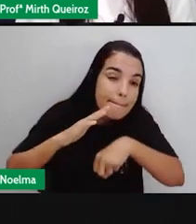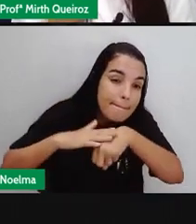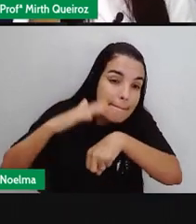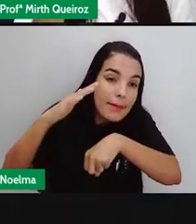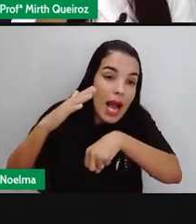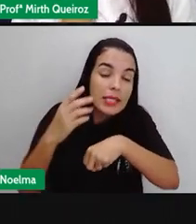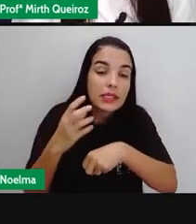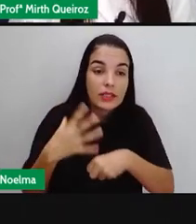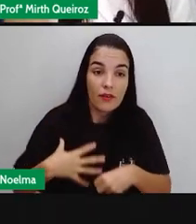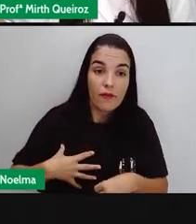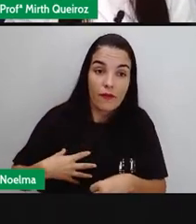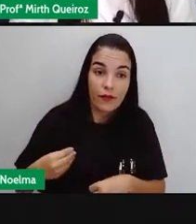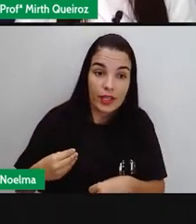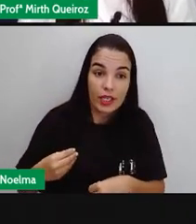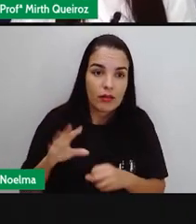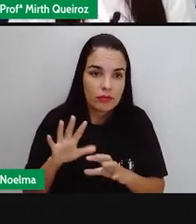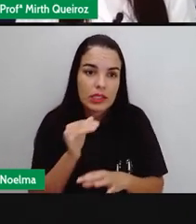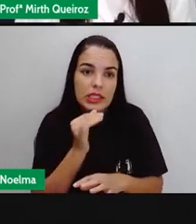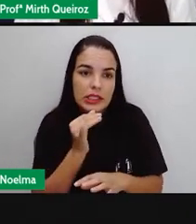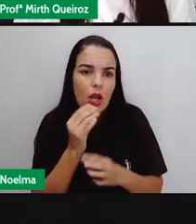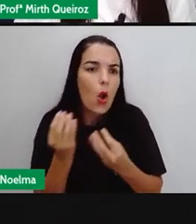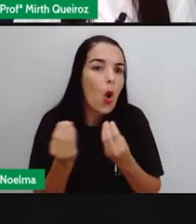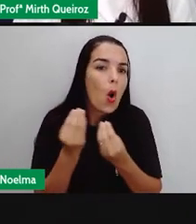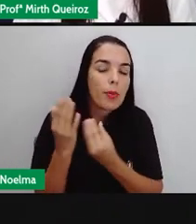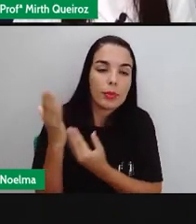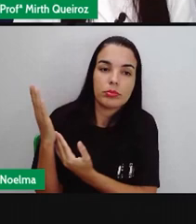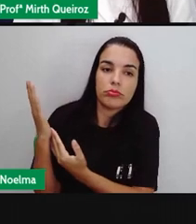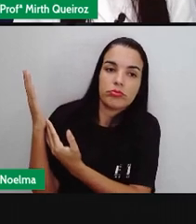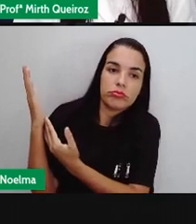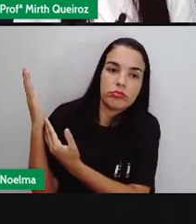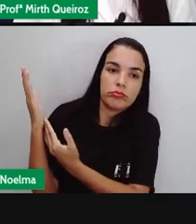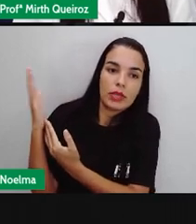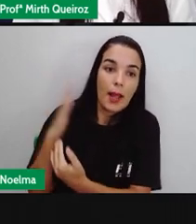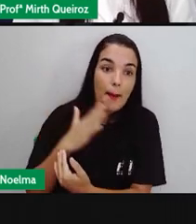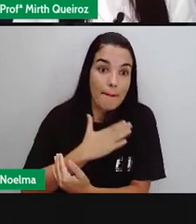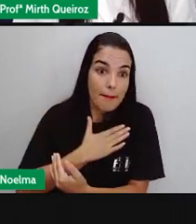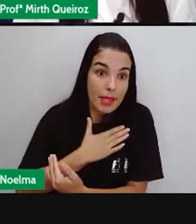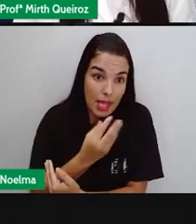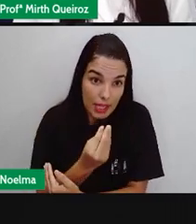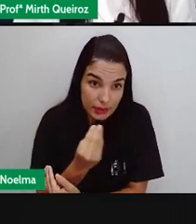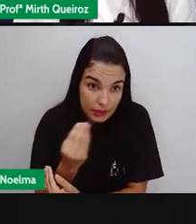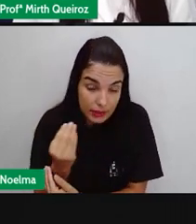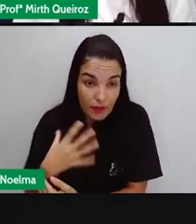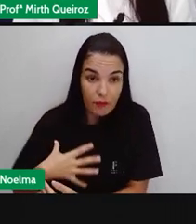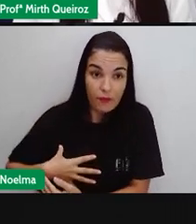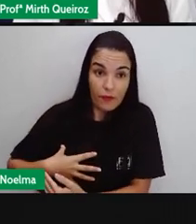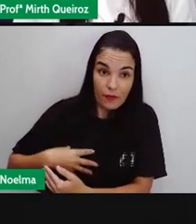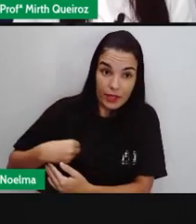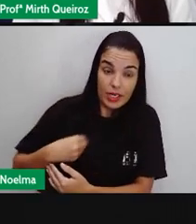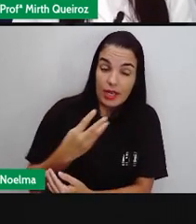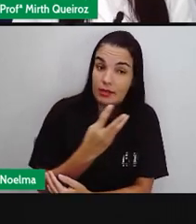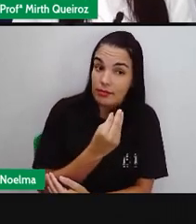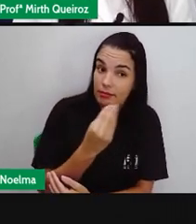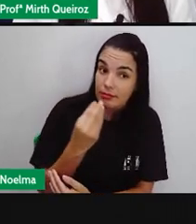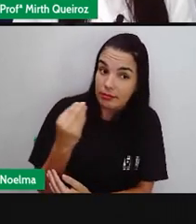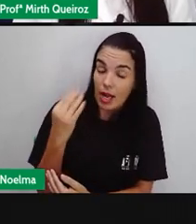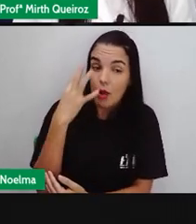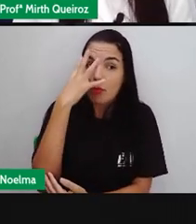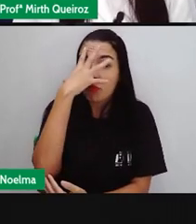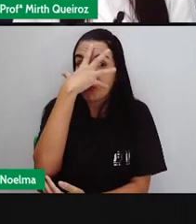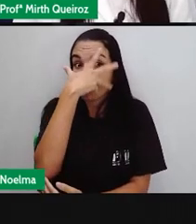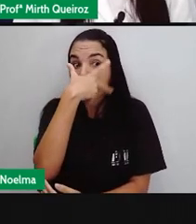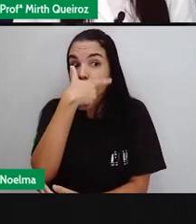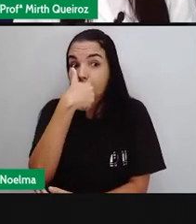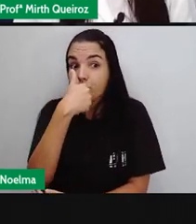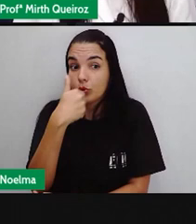só, for mais de um, como é que vai ficar? Minhas filhas são bonitas.